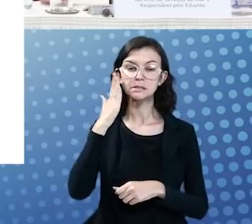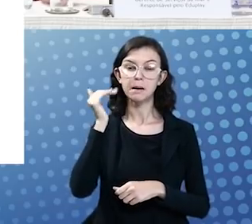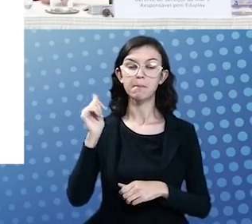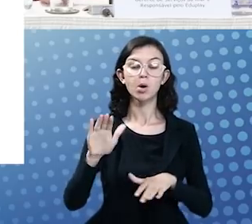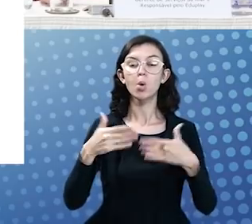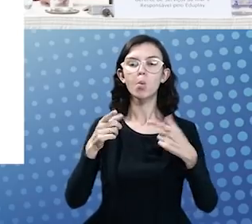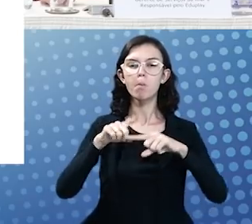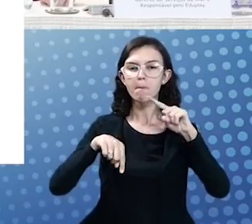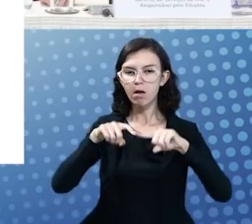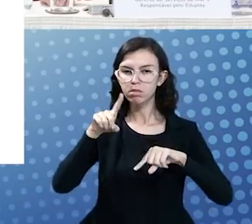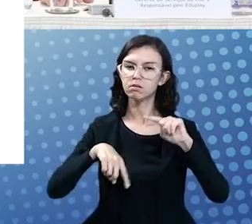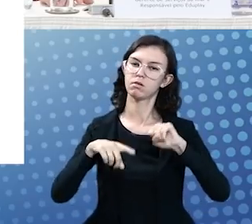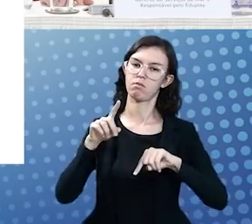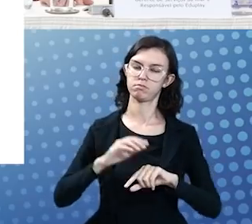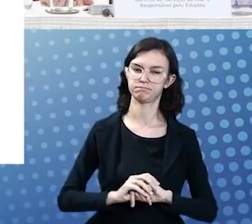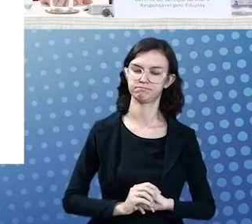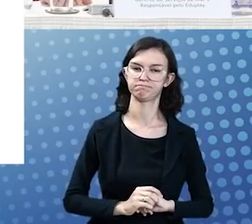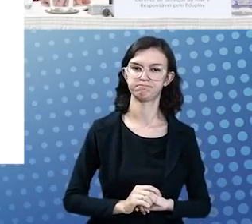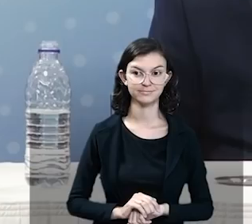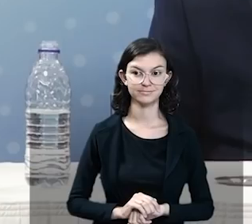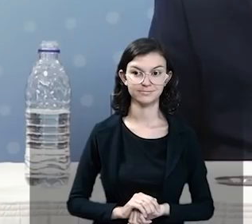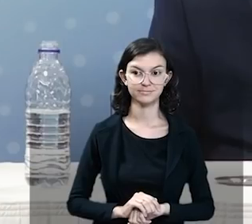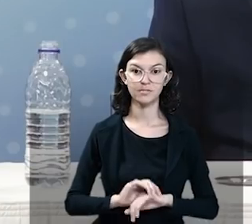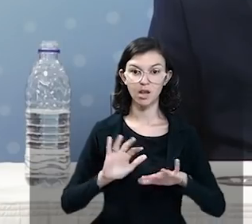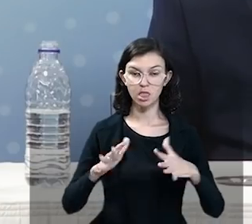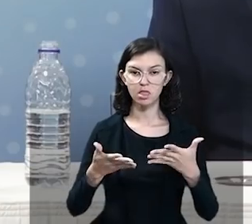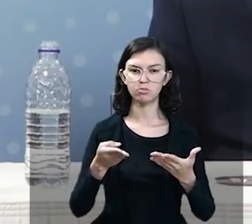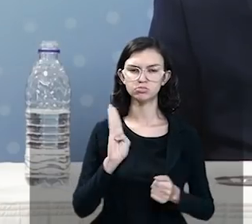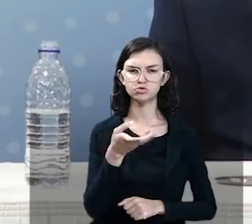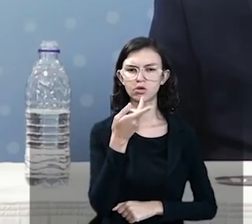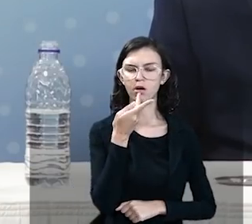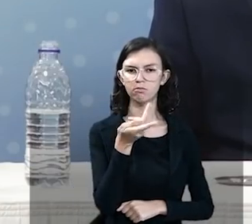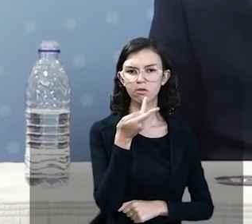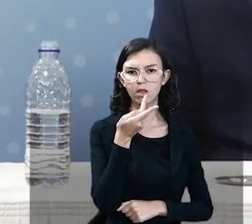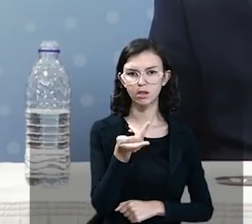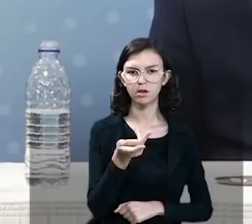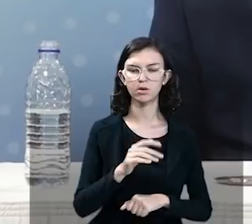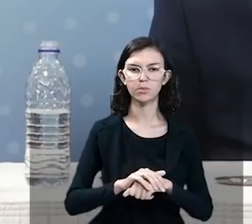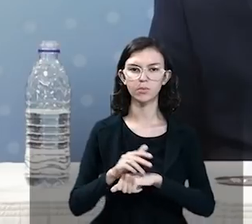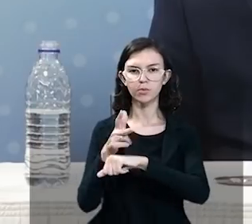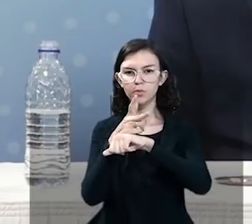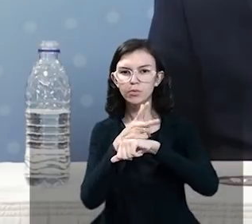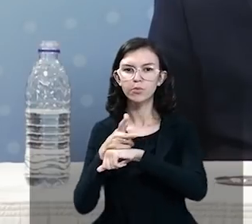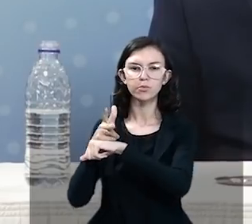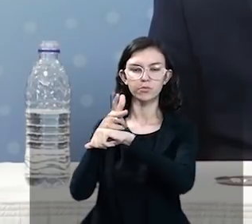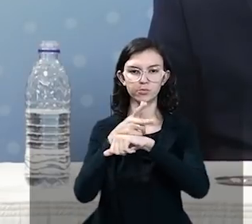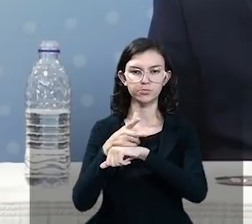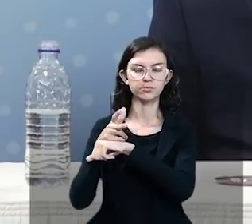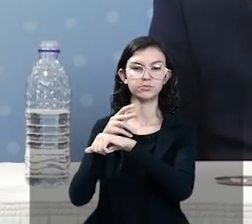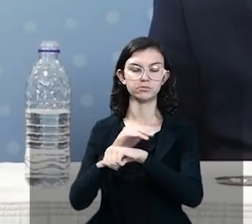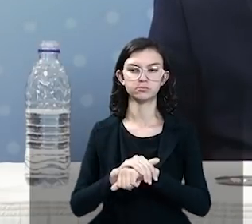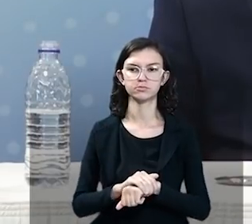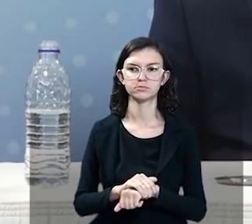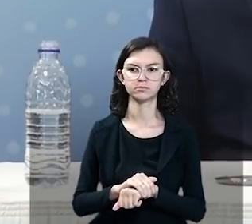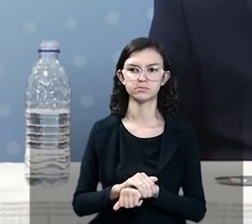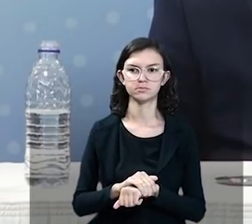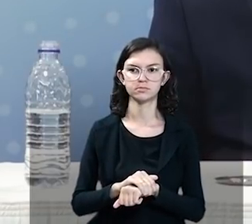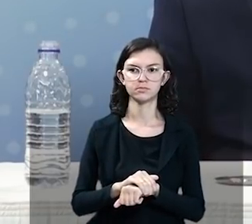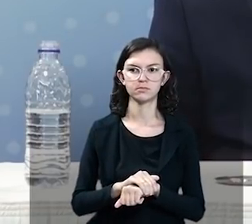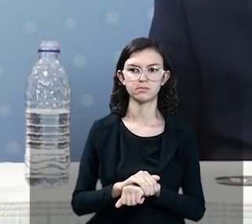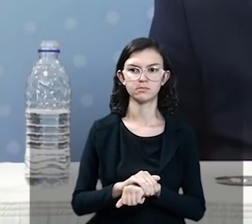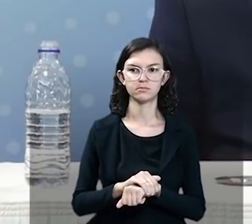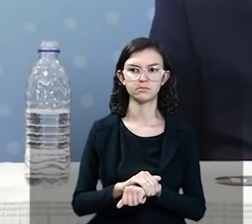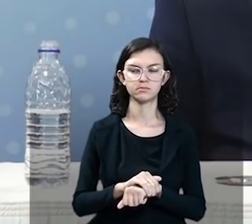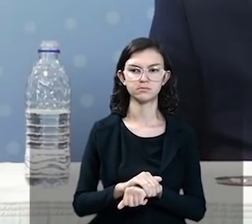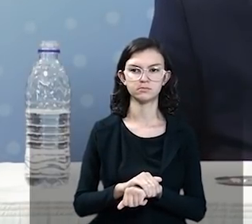gente possa ter um controle mínimo sobre esse material. Então, como eu disse, o vídeo arroba RNP, ele